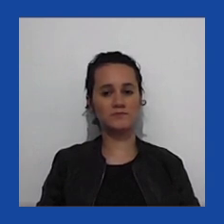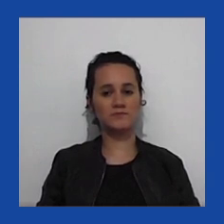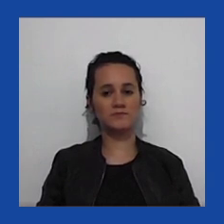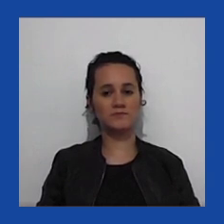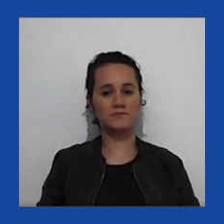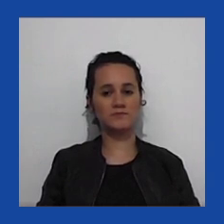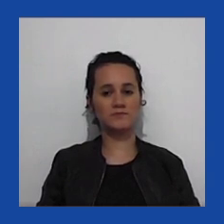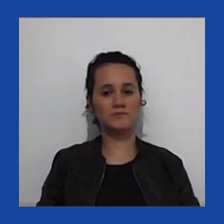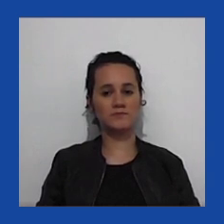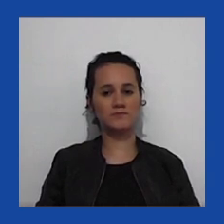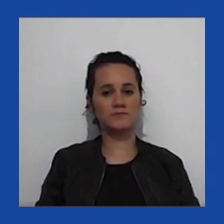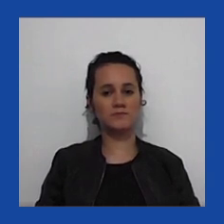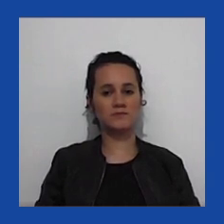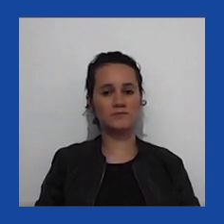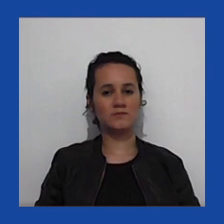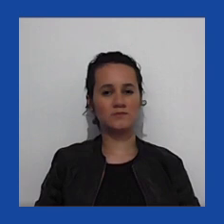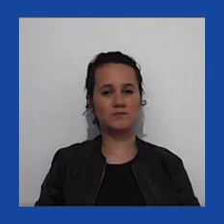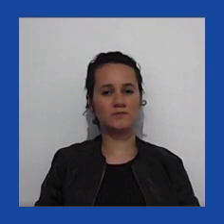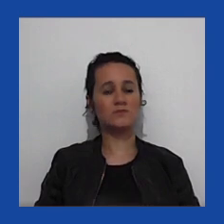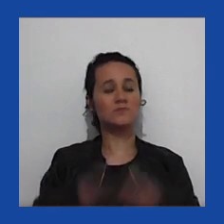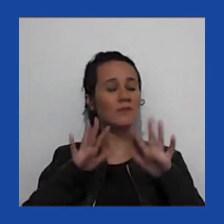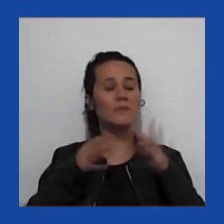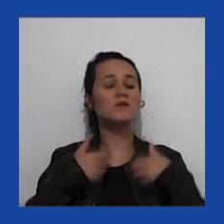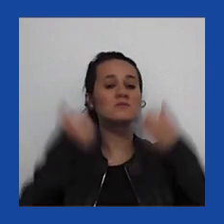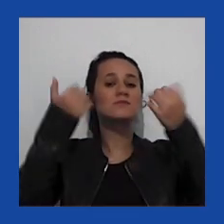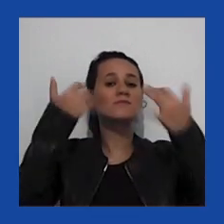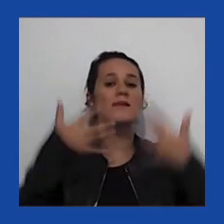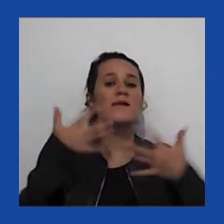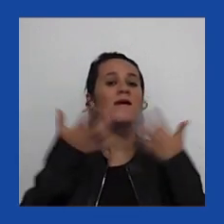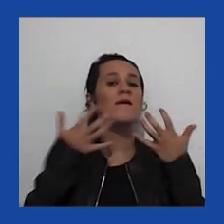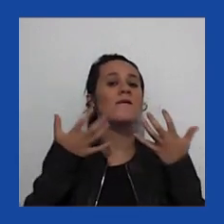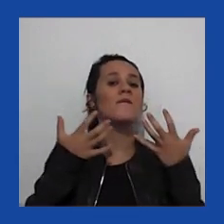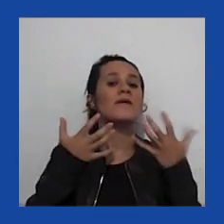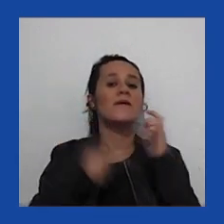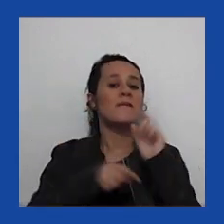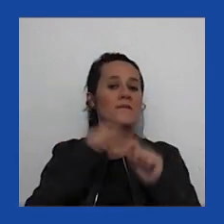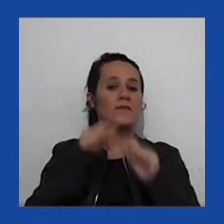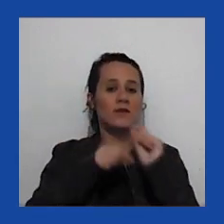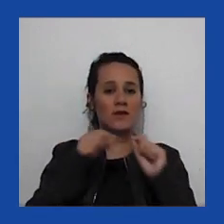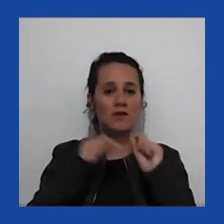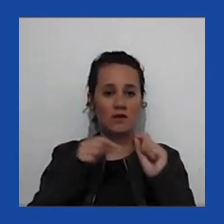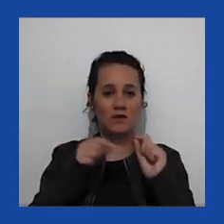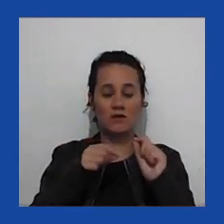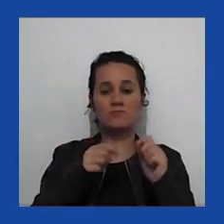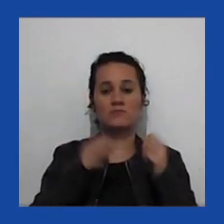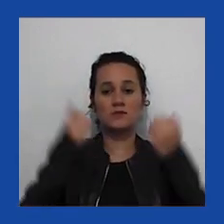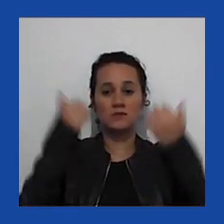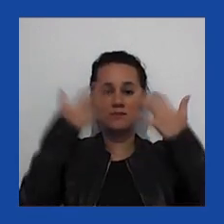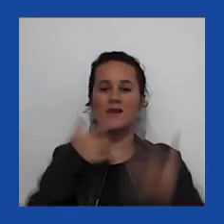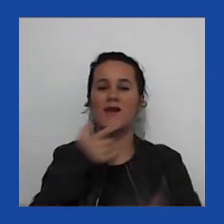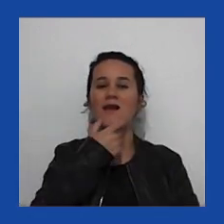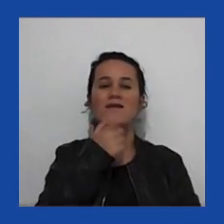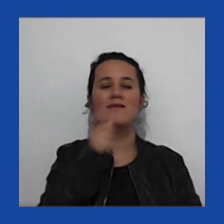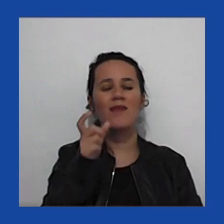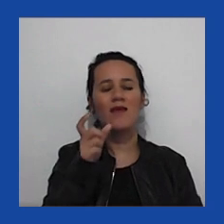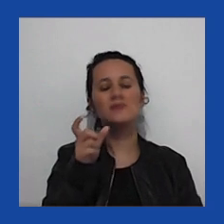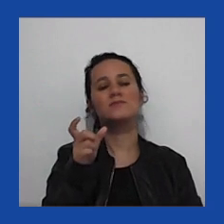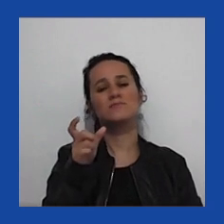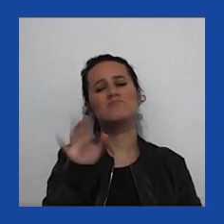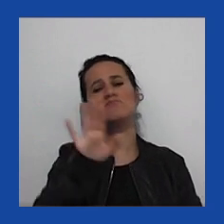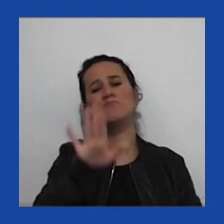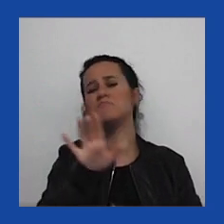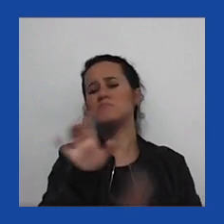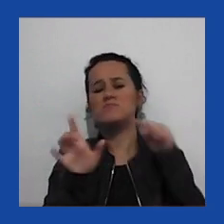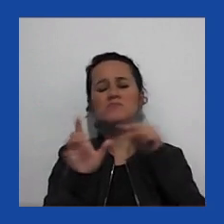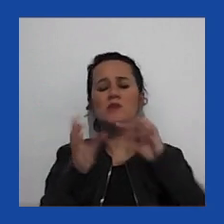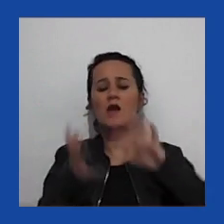eu quero dizer WHO, que é acrônimo em inglês, mas Organização